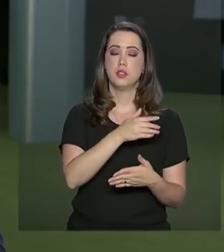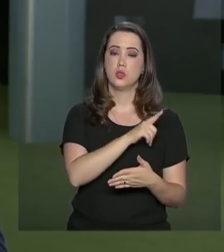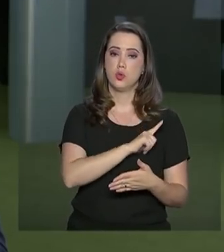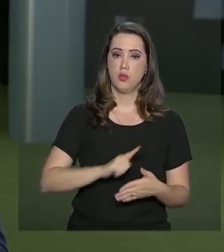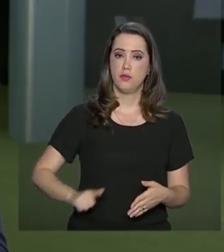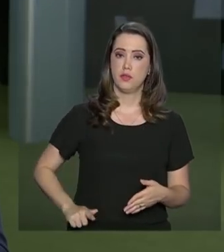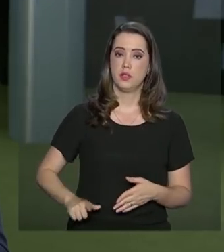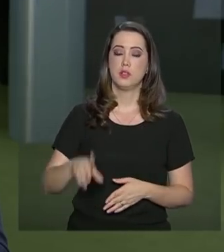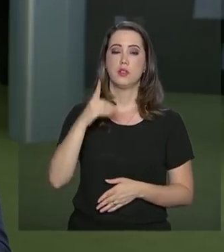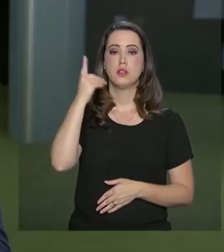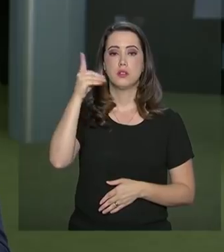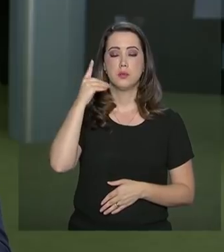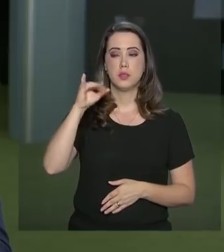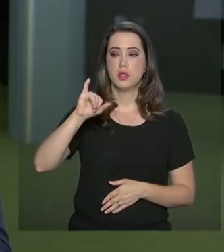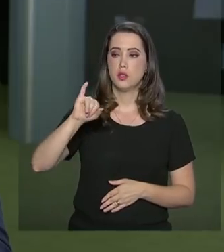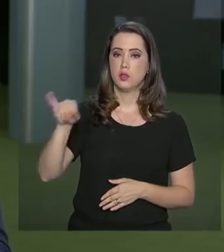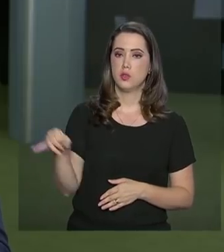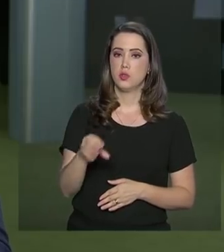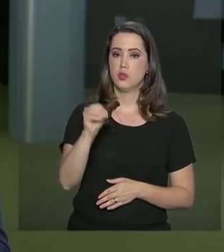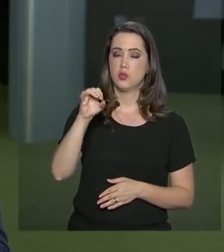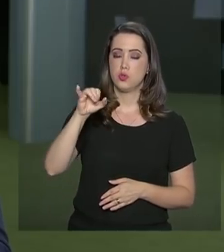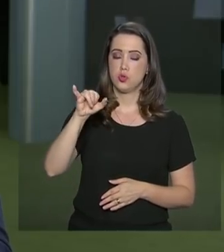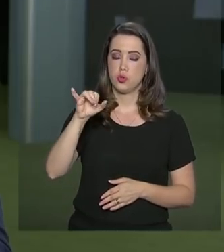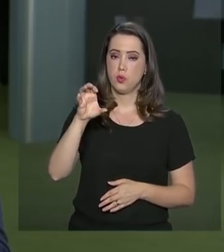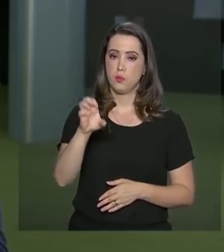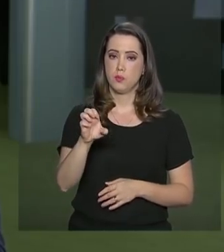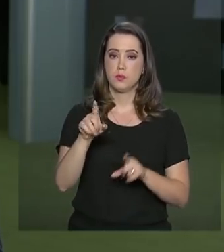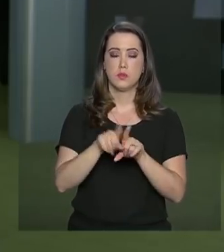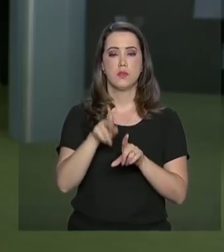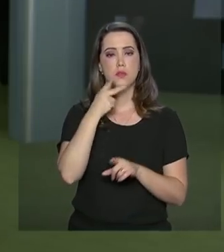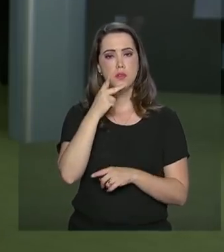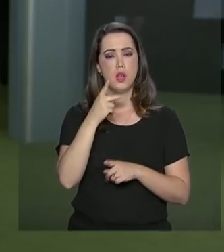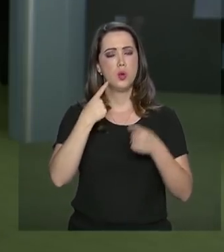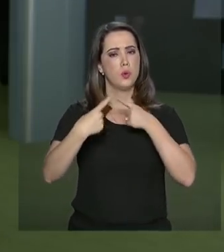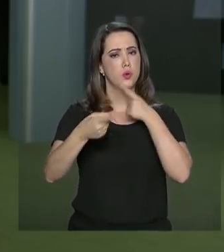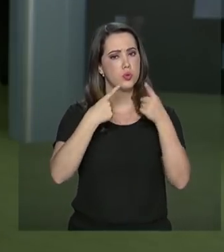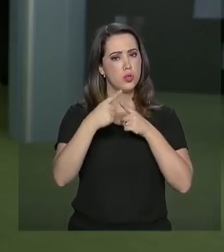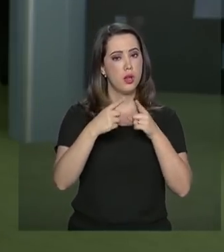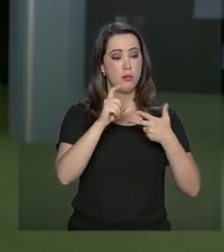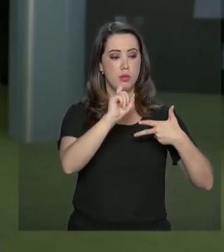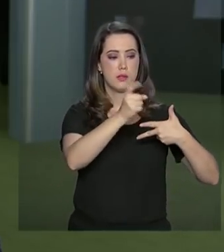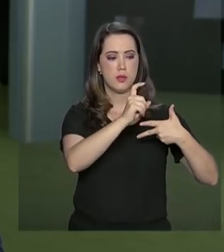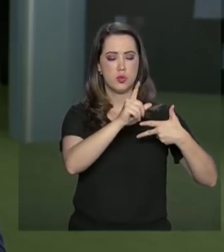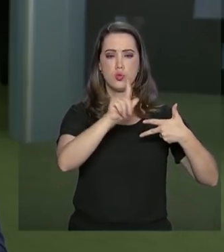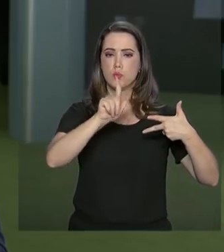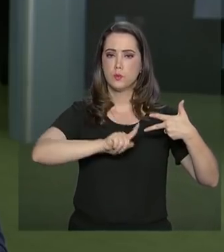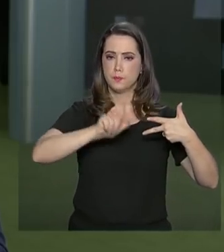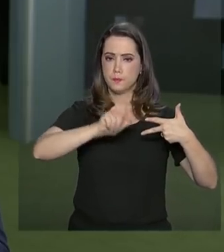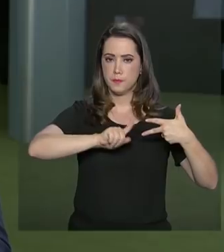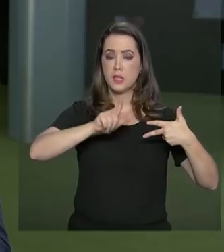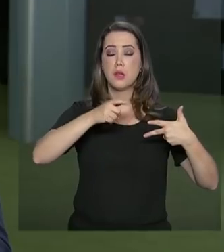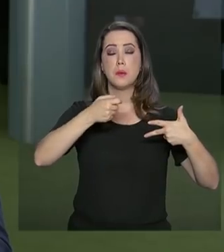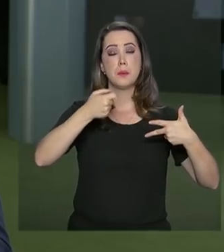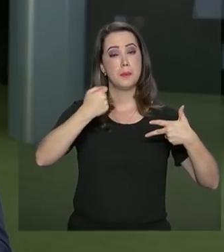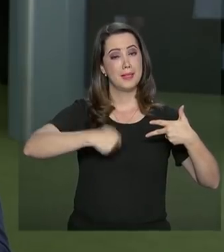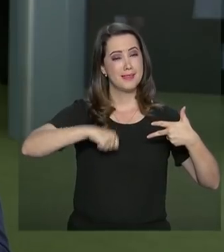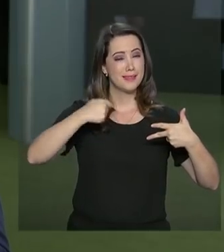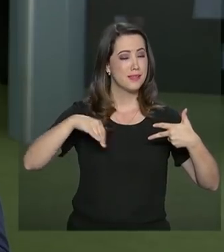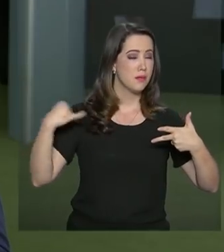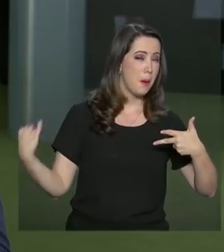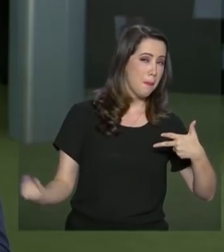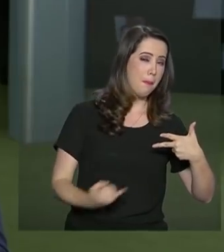deputada Joyce Hasselman. Segundo o ministro, o diálogo entre executivo e legislativo é